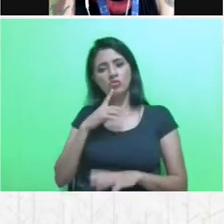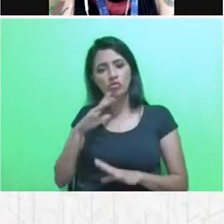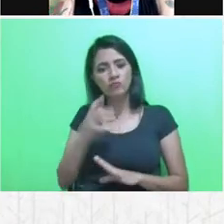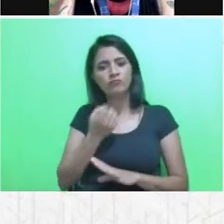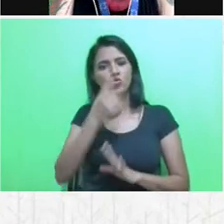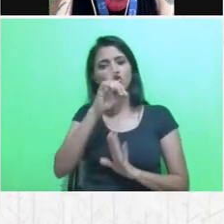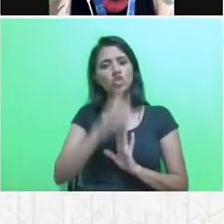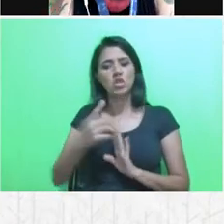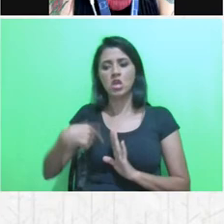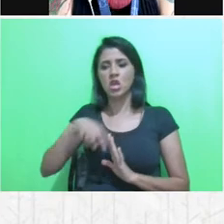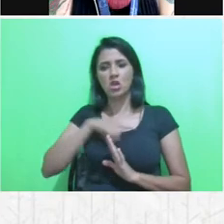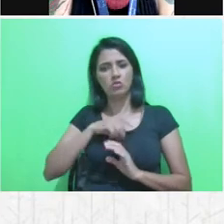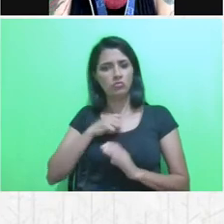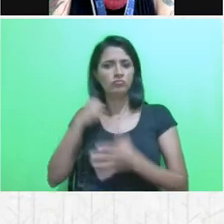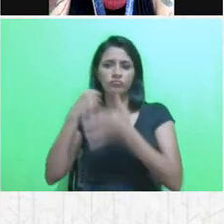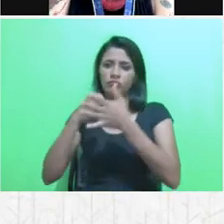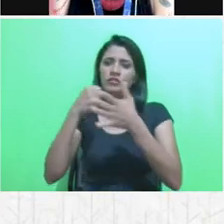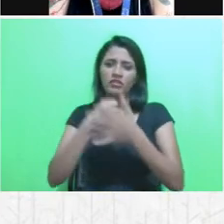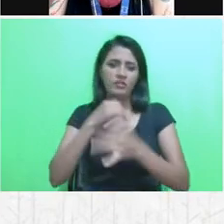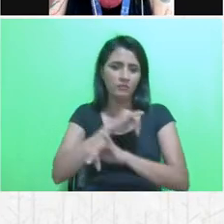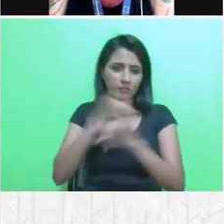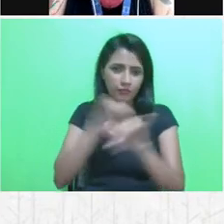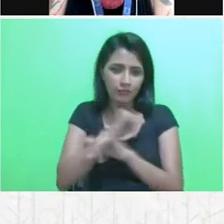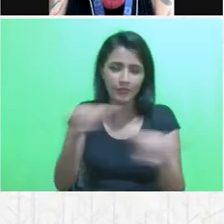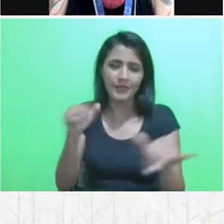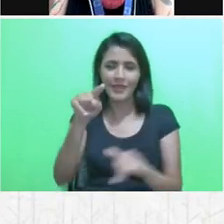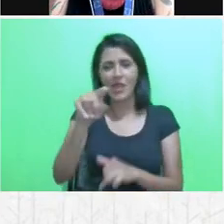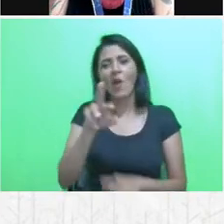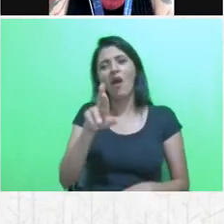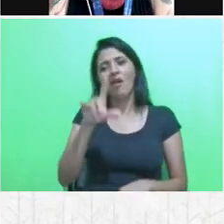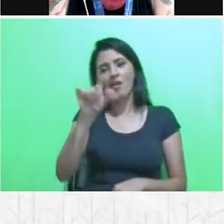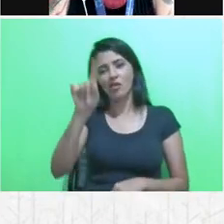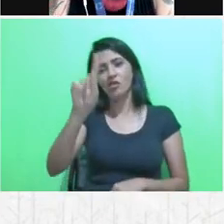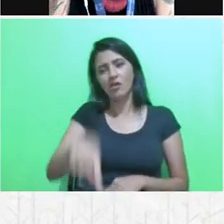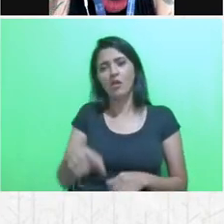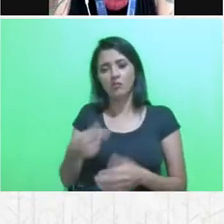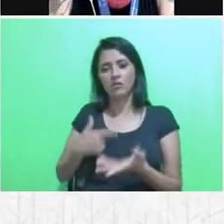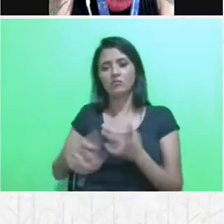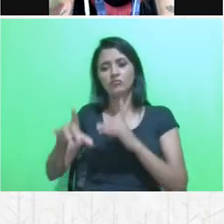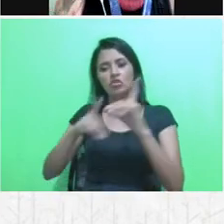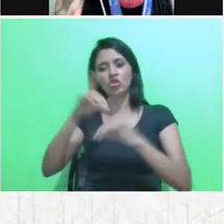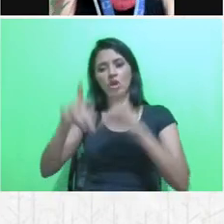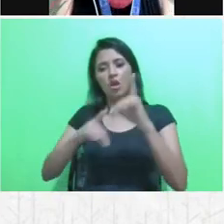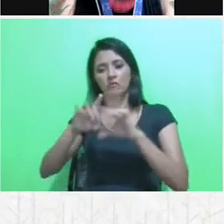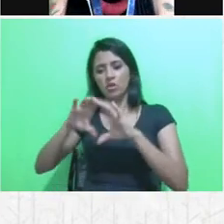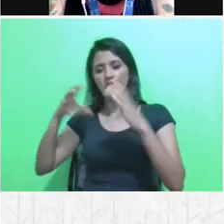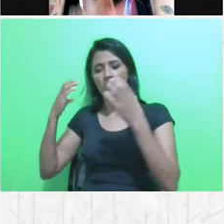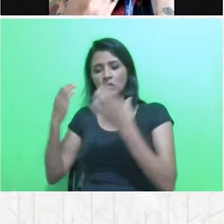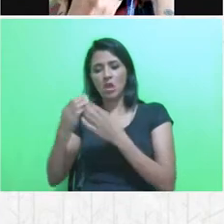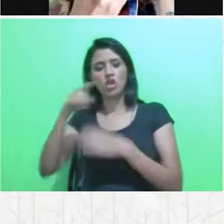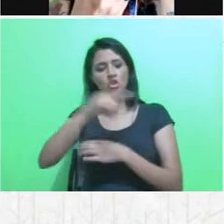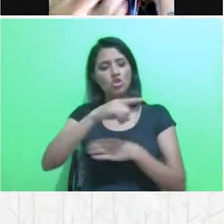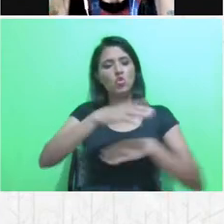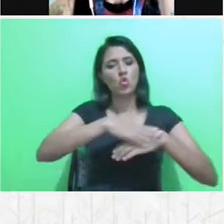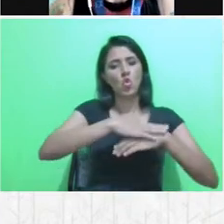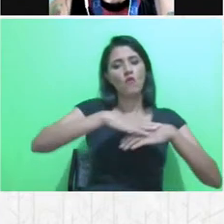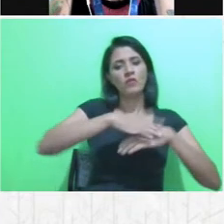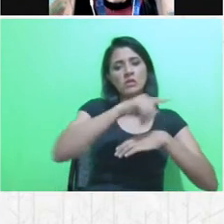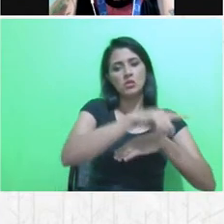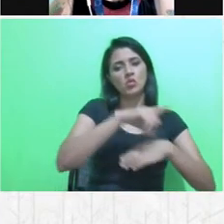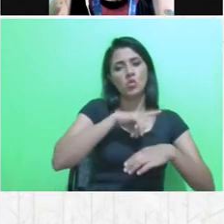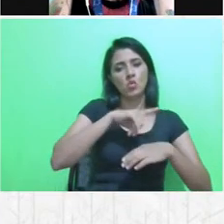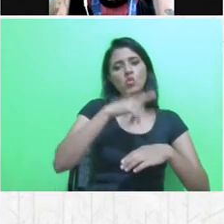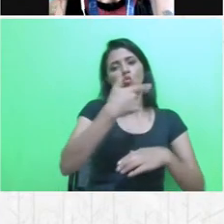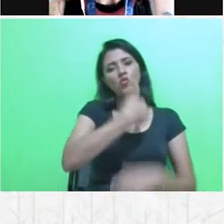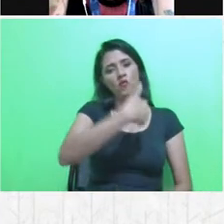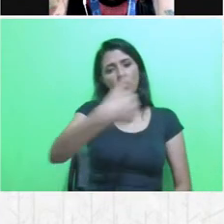verdade, as redes, elas atuam nesse âmbito, ela é um diálogo da comunidade com o Estado. Pode passar, acho que esse